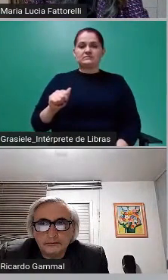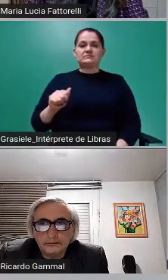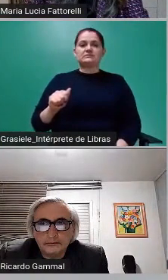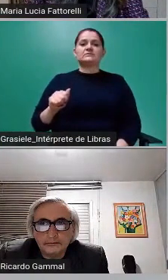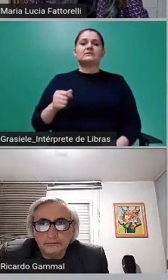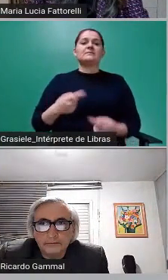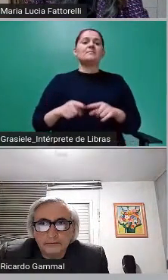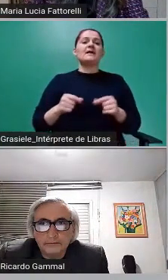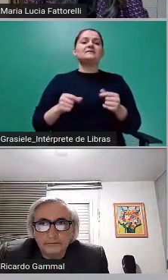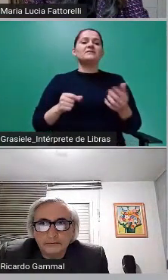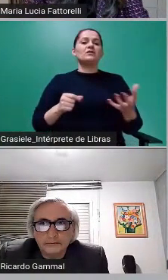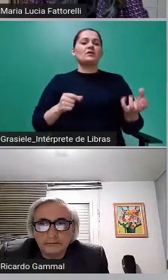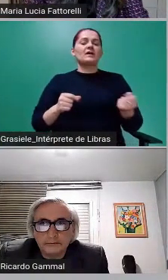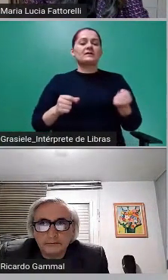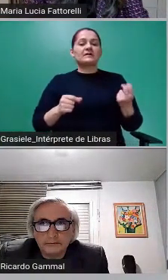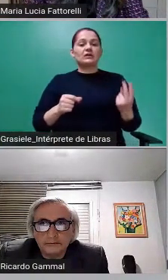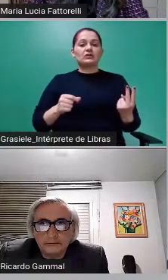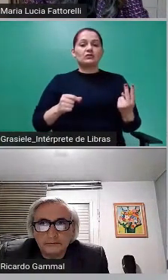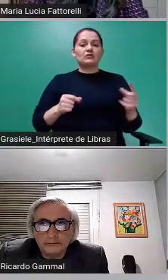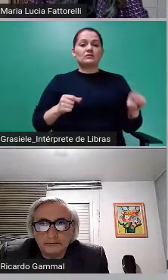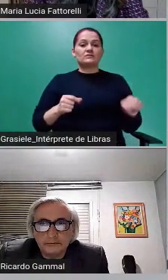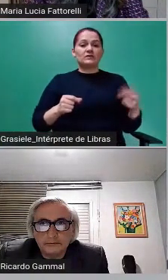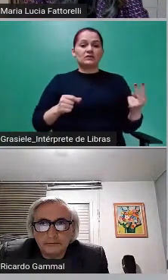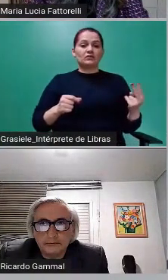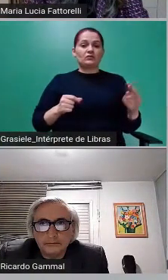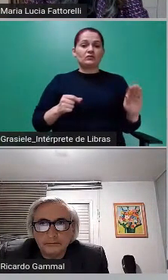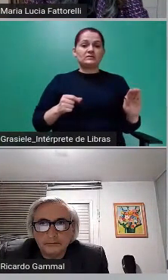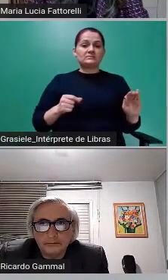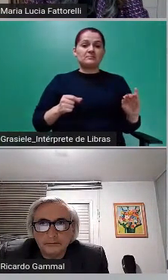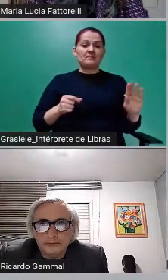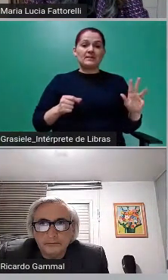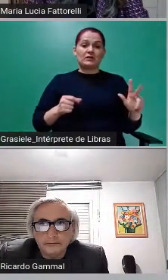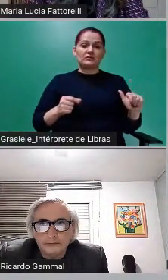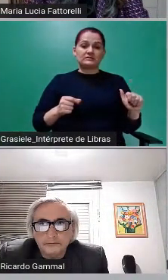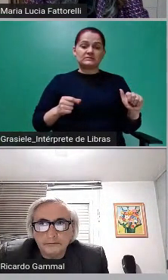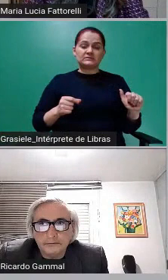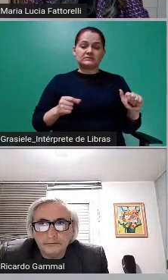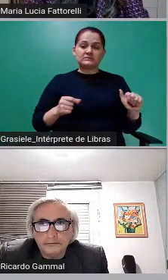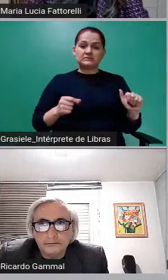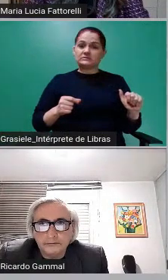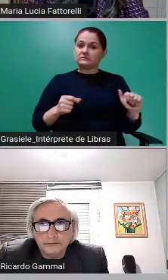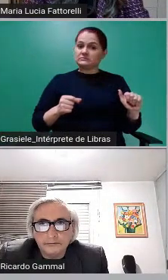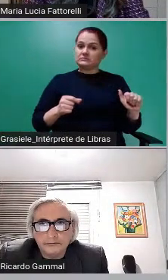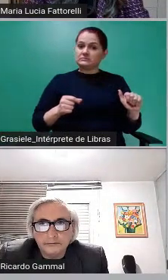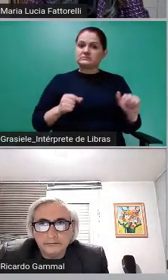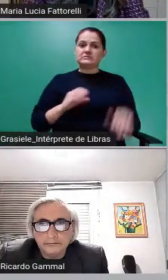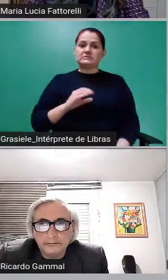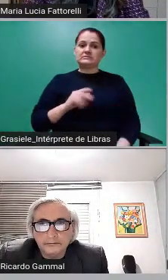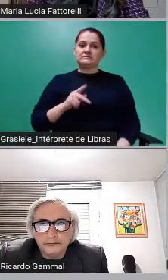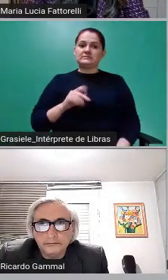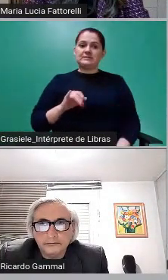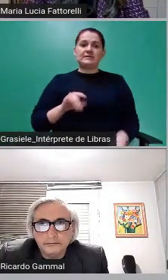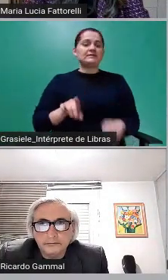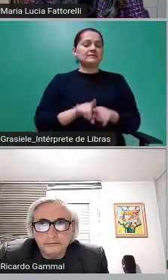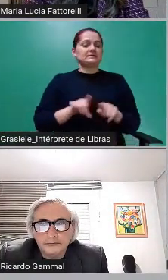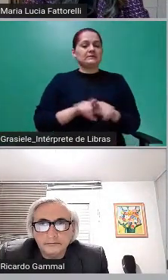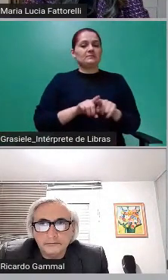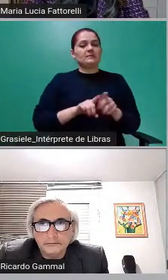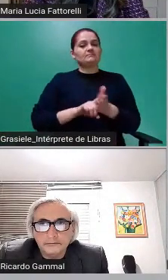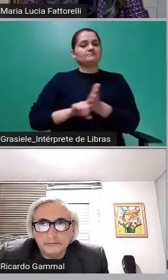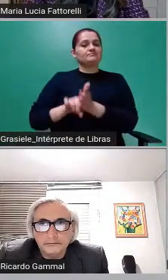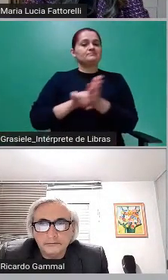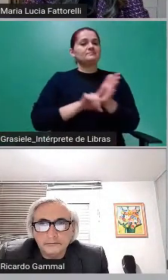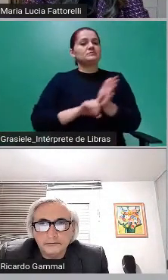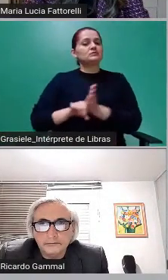bilhões. A CPI ainda apurou 22 operações atípicas do que eles